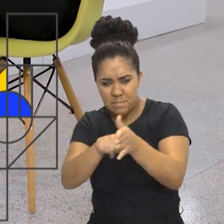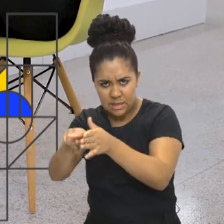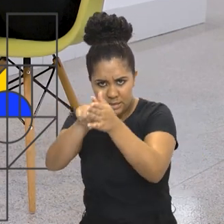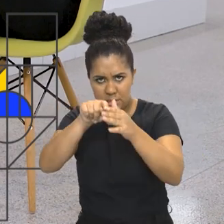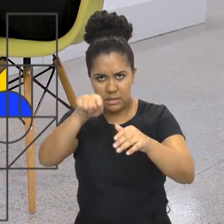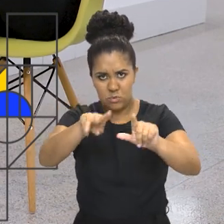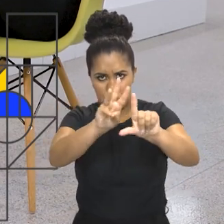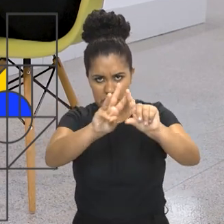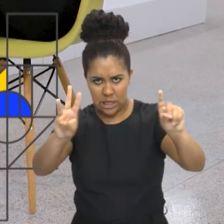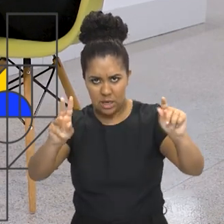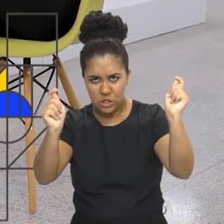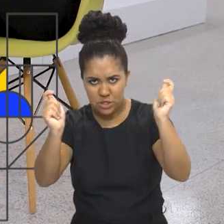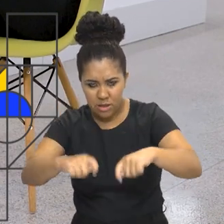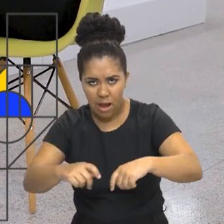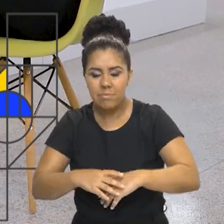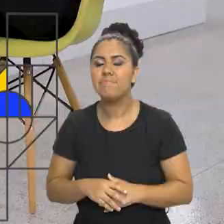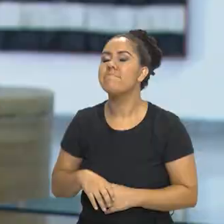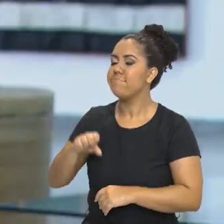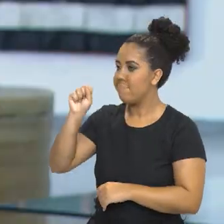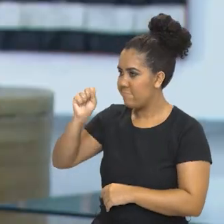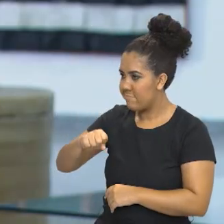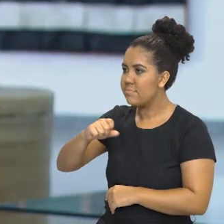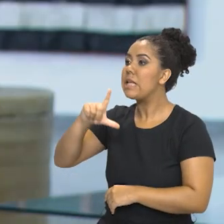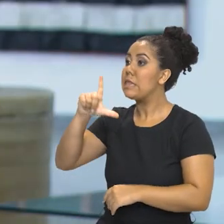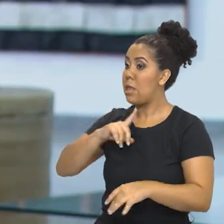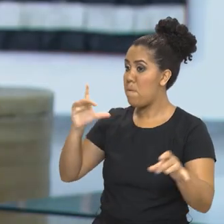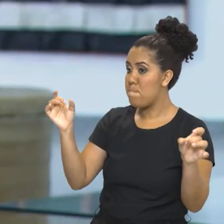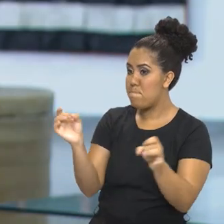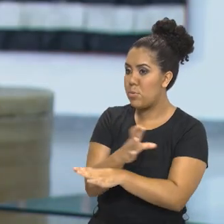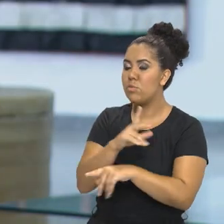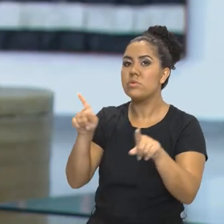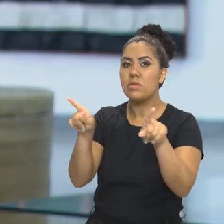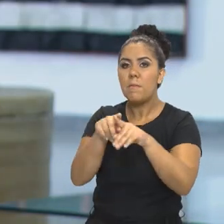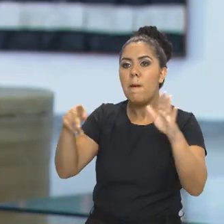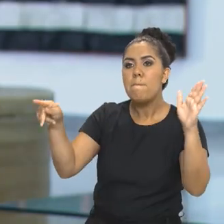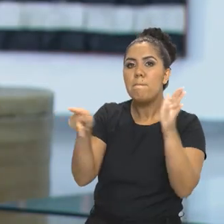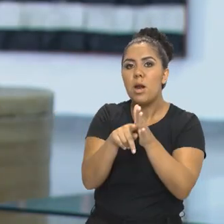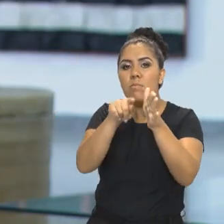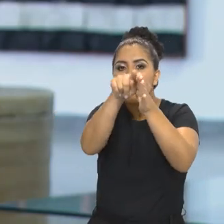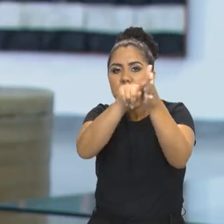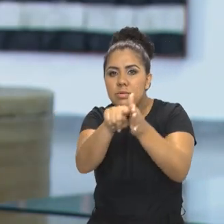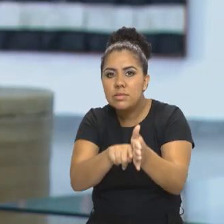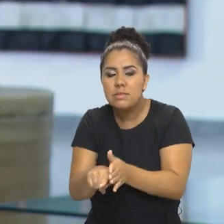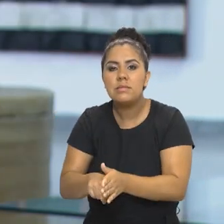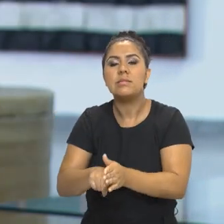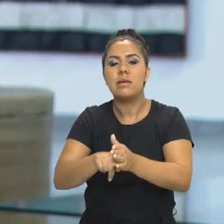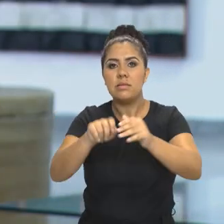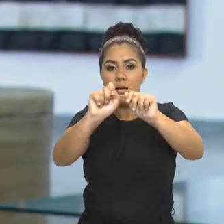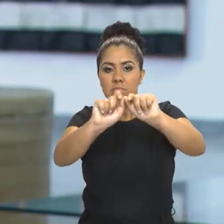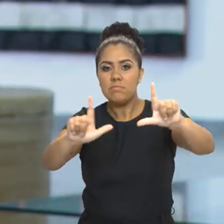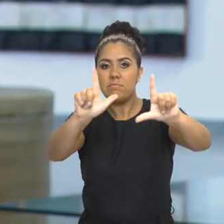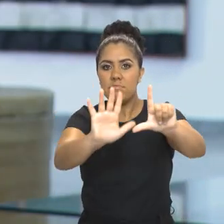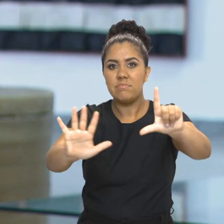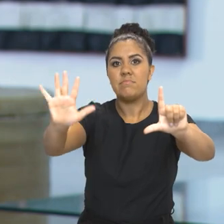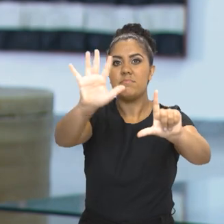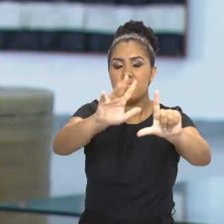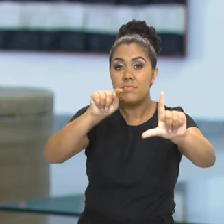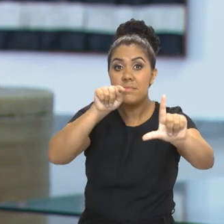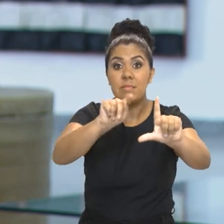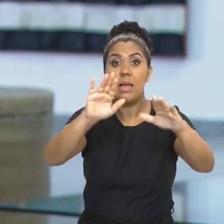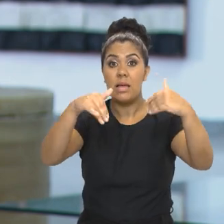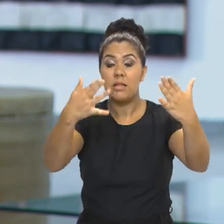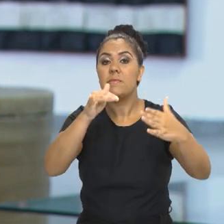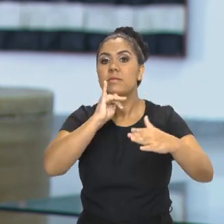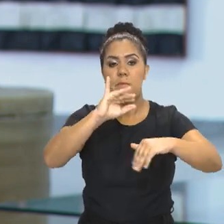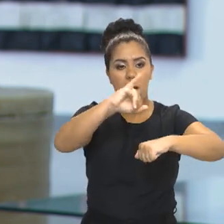O tema, exemplo? Isso, a Brasiliana tem uma ferramenta de pesquisa, ela também já tem algumas curadorias, né, então